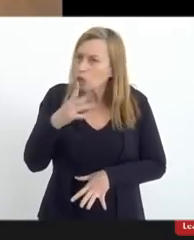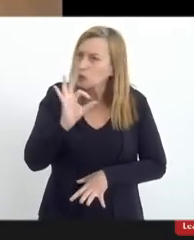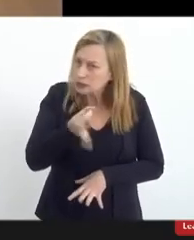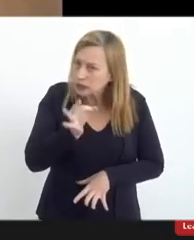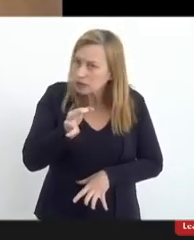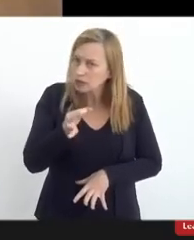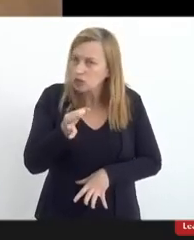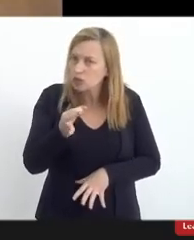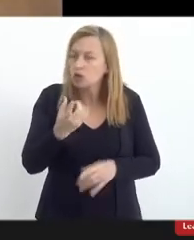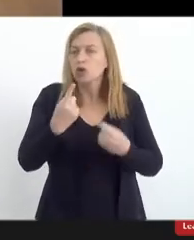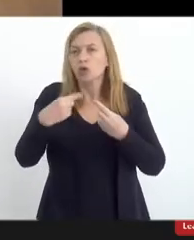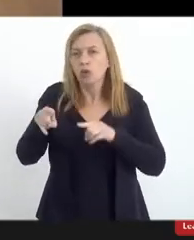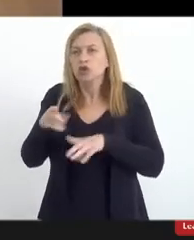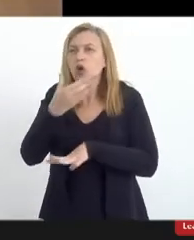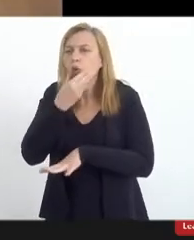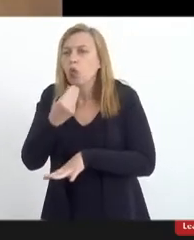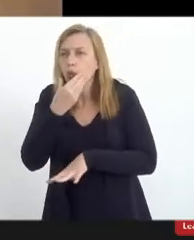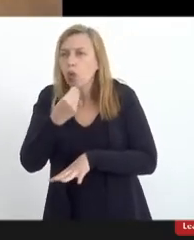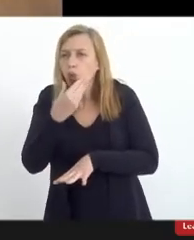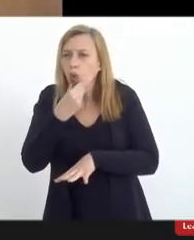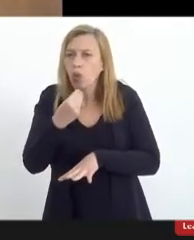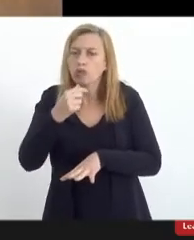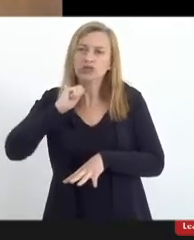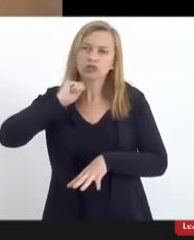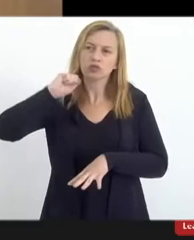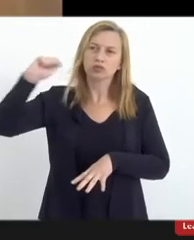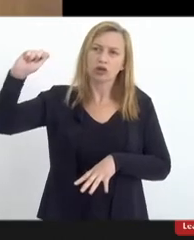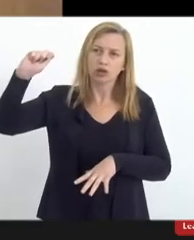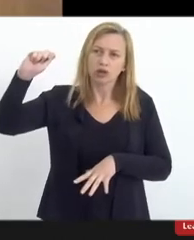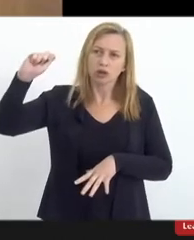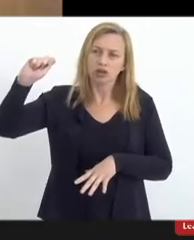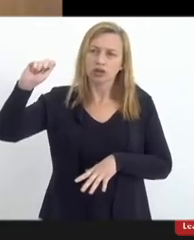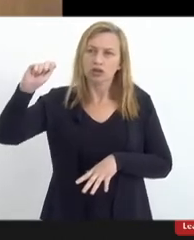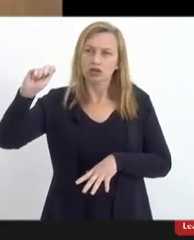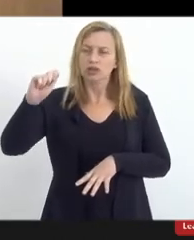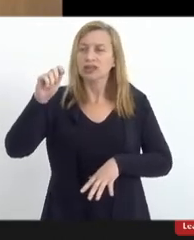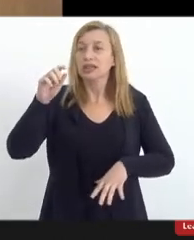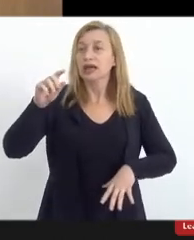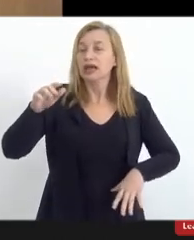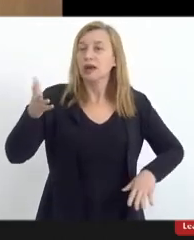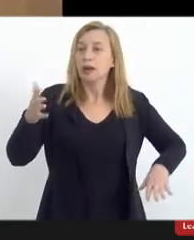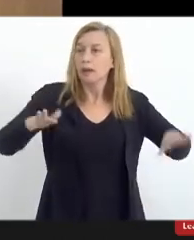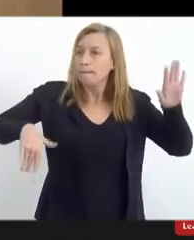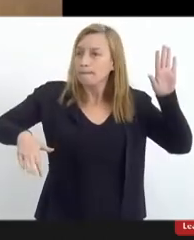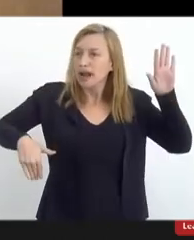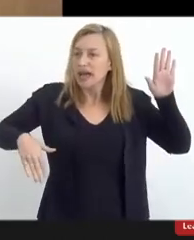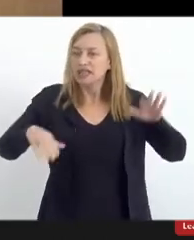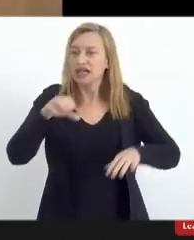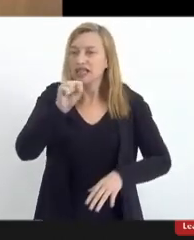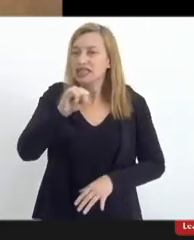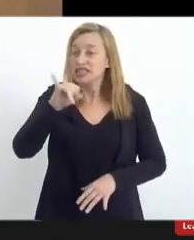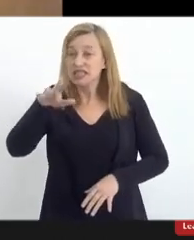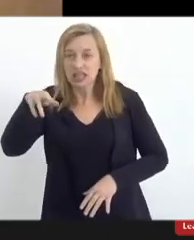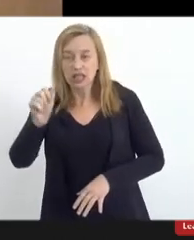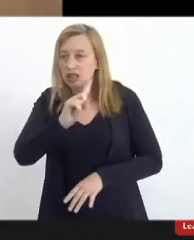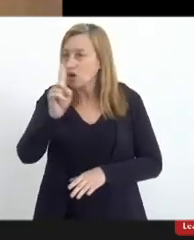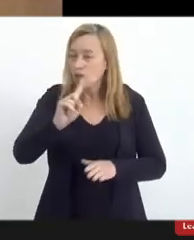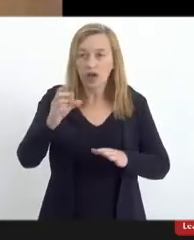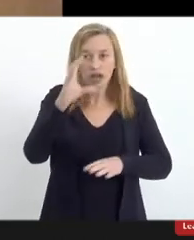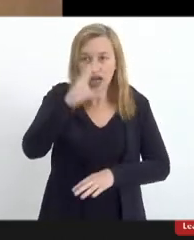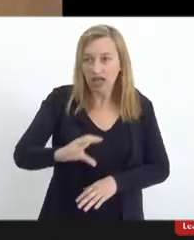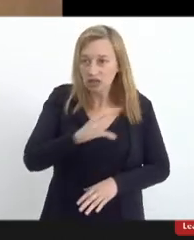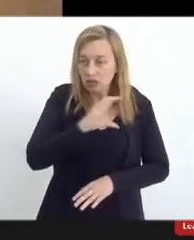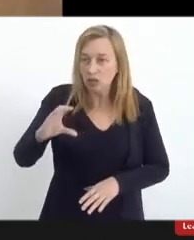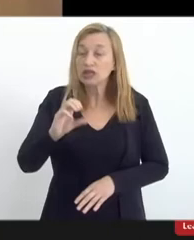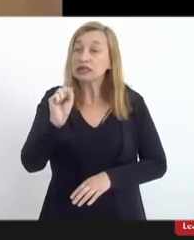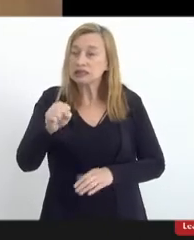contra aqueles homens que foram degolados numa praia na Síria. Eles não eram católicos, eles eram cristãos